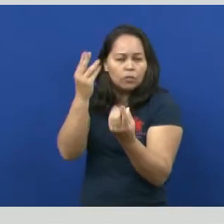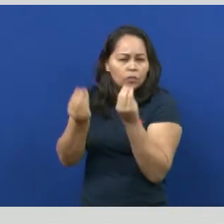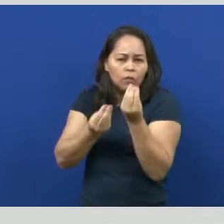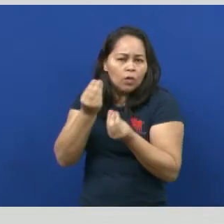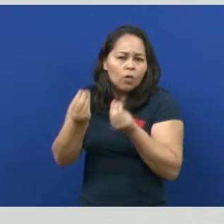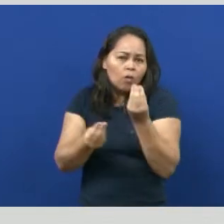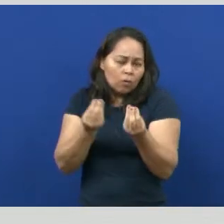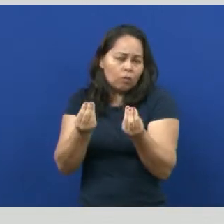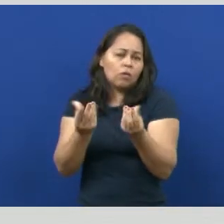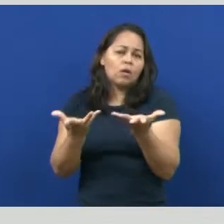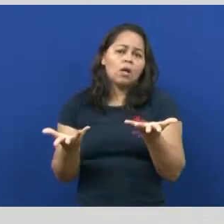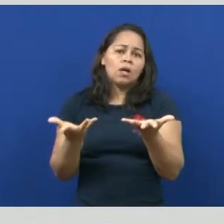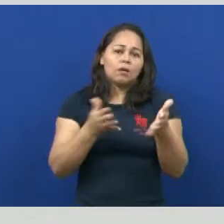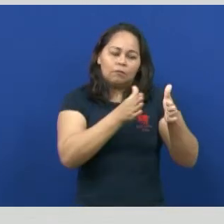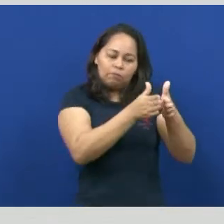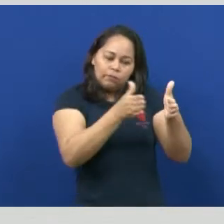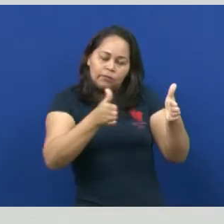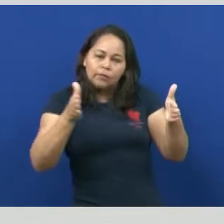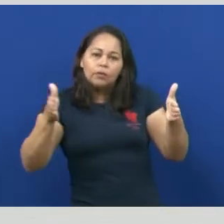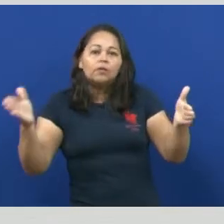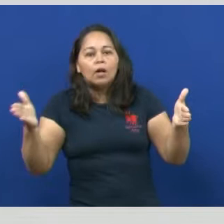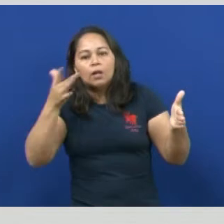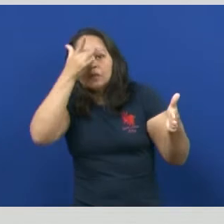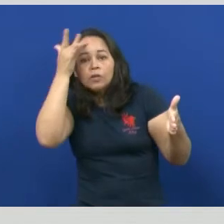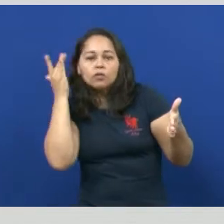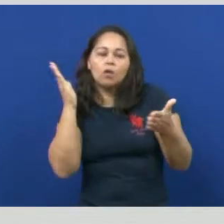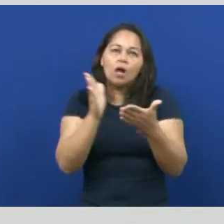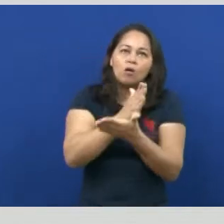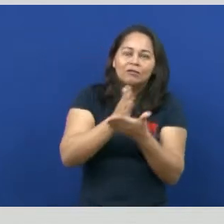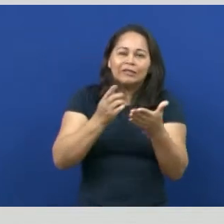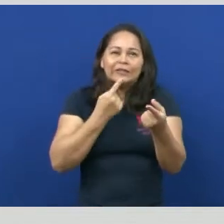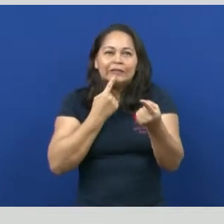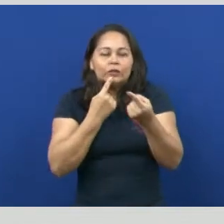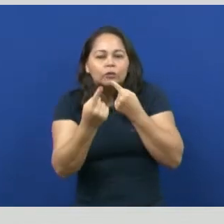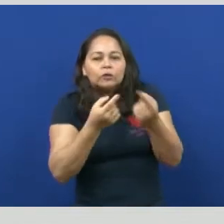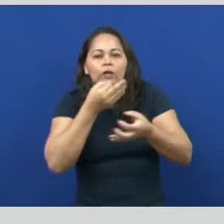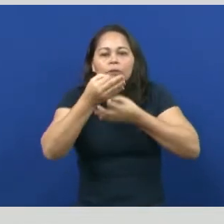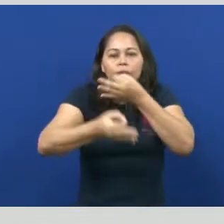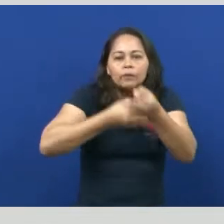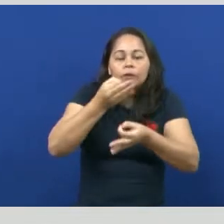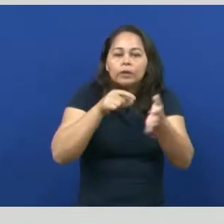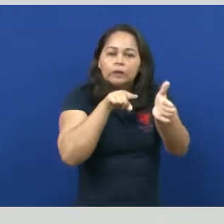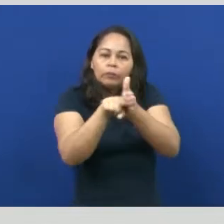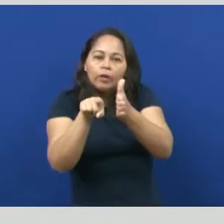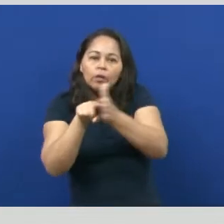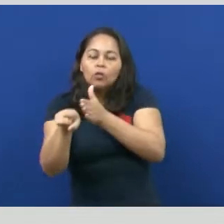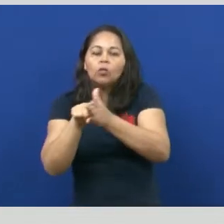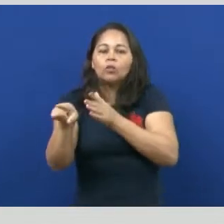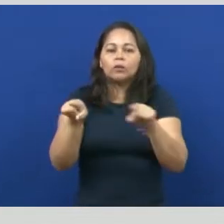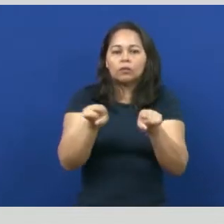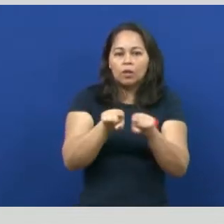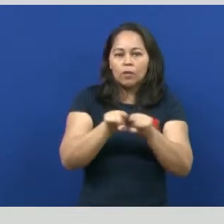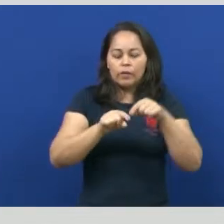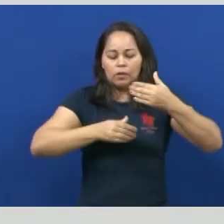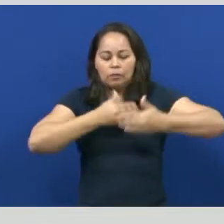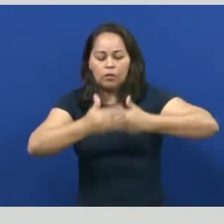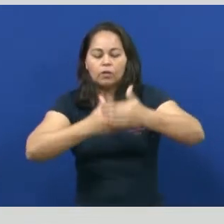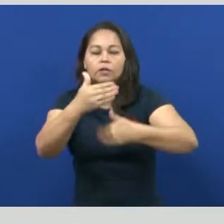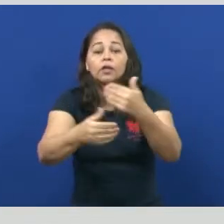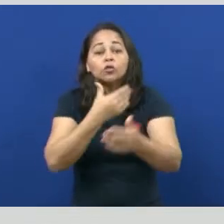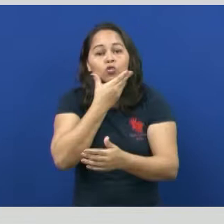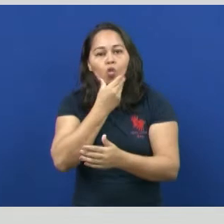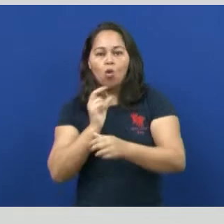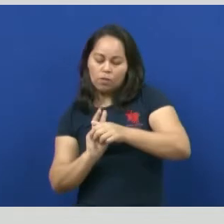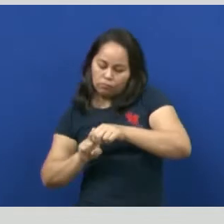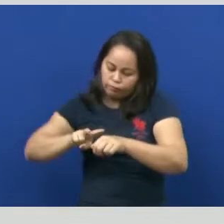divisão ela é um pouco contestada, apesar de ser muito significativa, fundamental para a gente entender o processo da evolução do homem